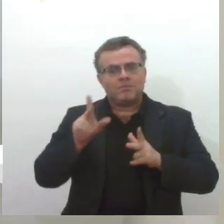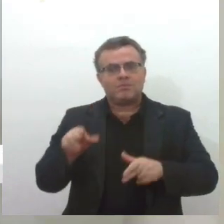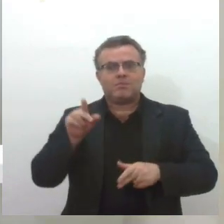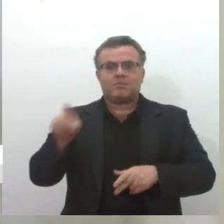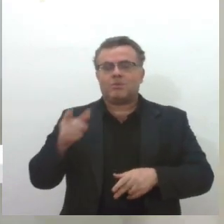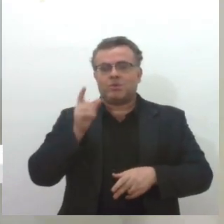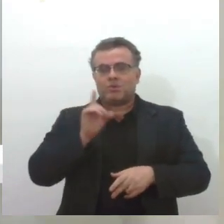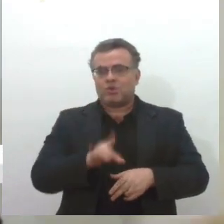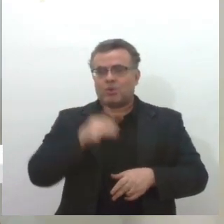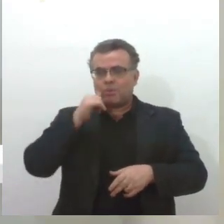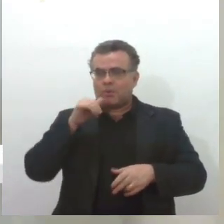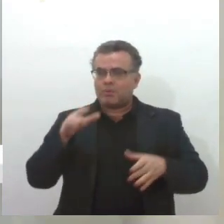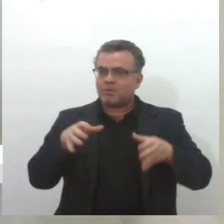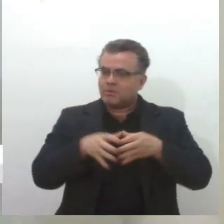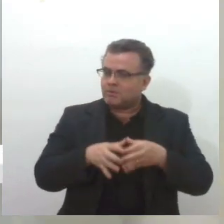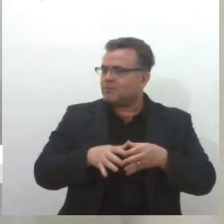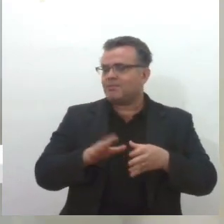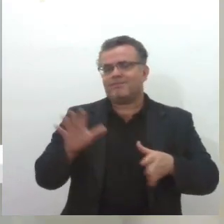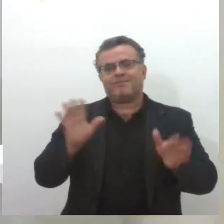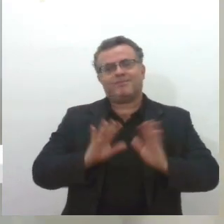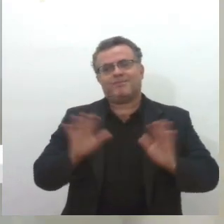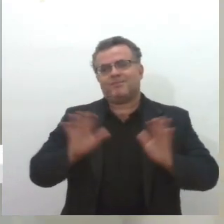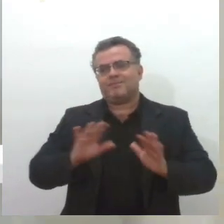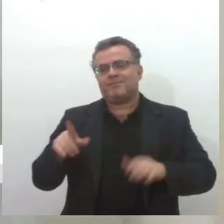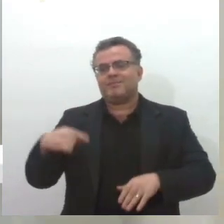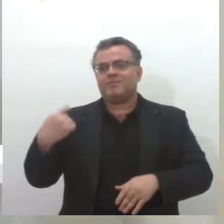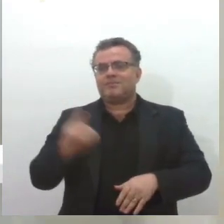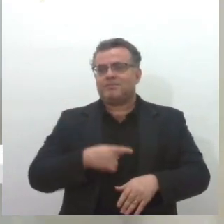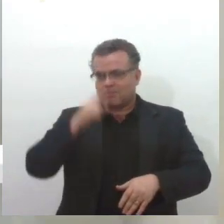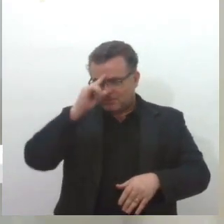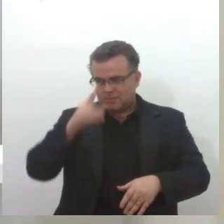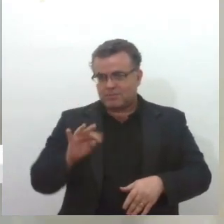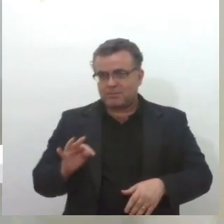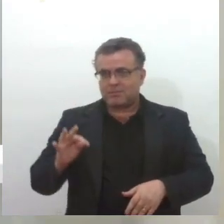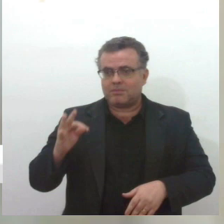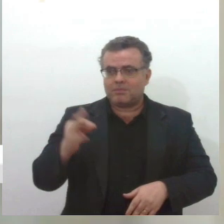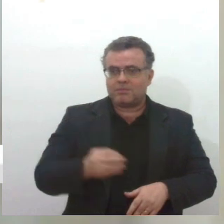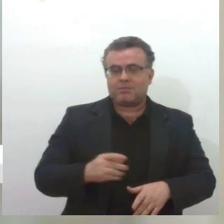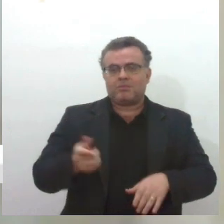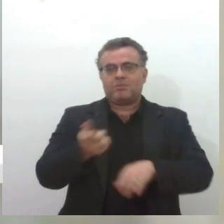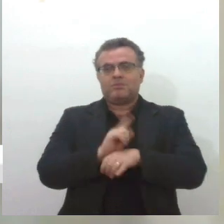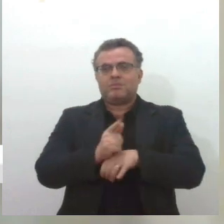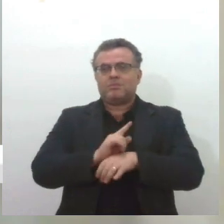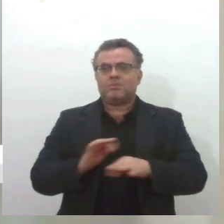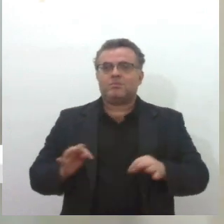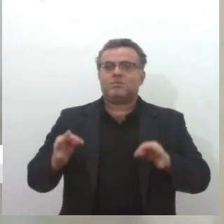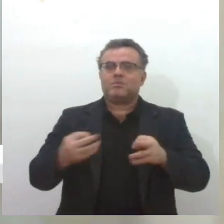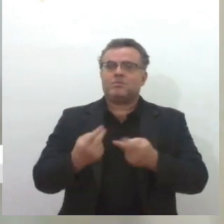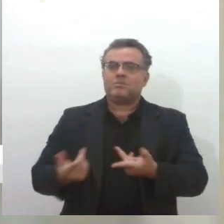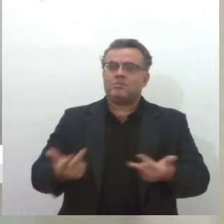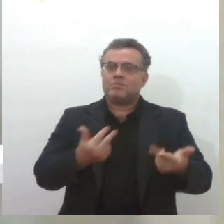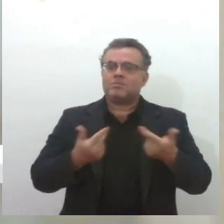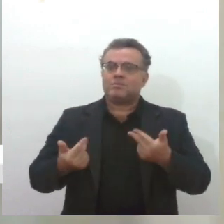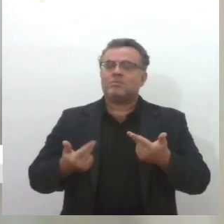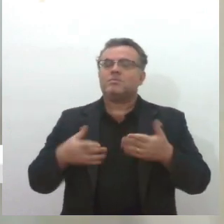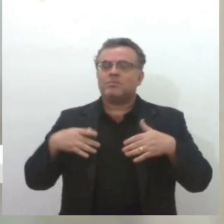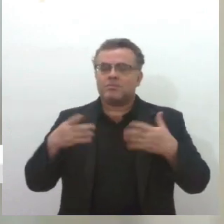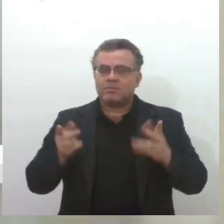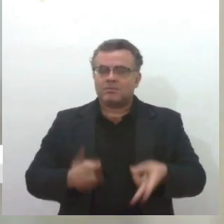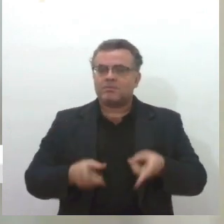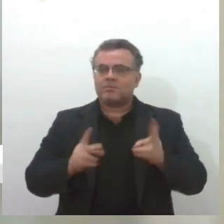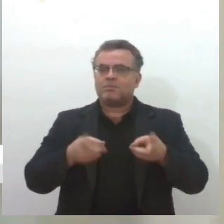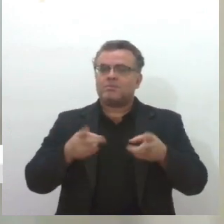as mulheres. Sim. A gente tem fazer um comando, vamos dizer assim, para todos, uma administração, uma gestão para todos. É tanto que eu gosto de trazer que